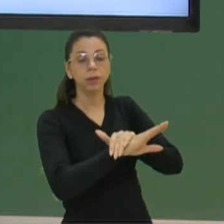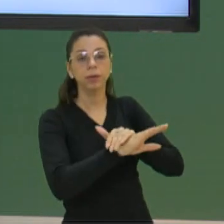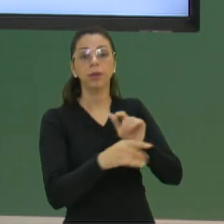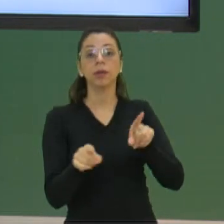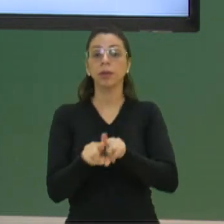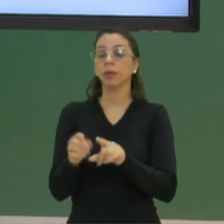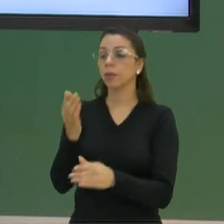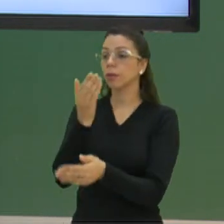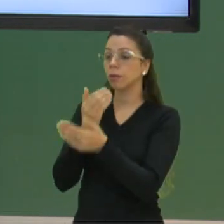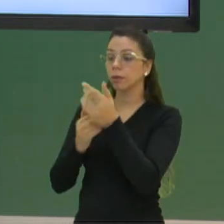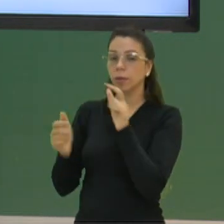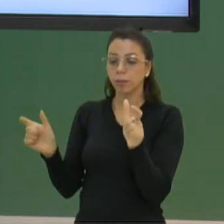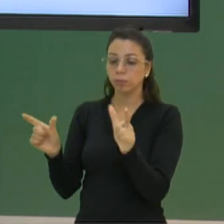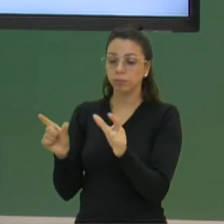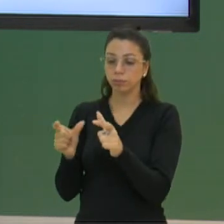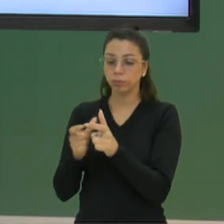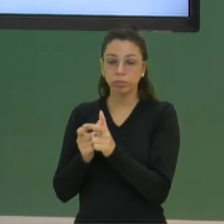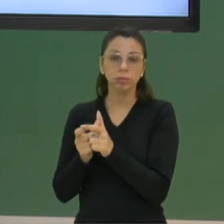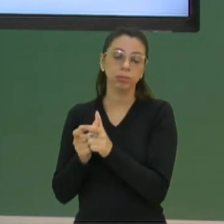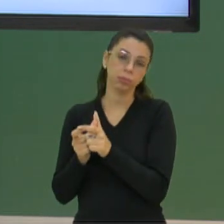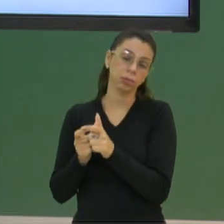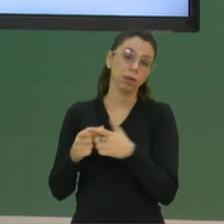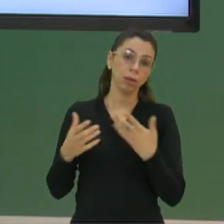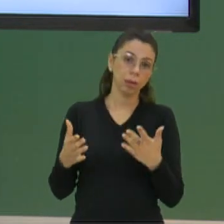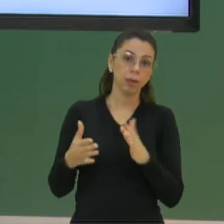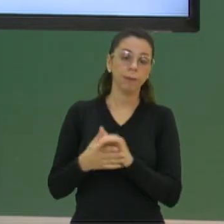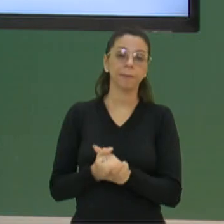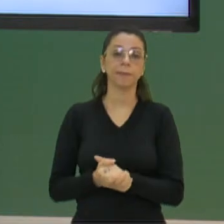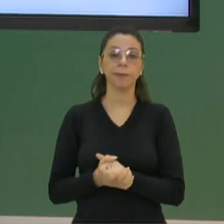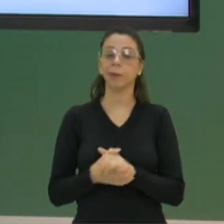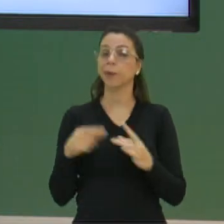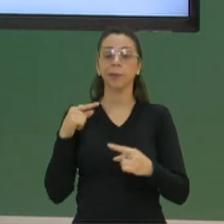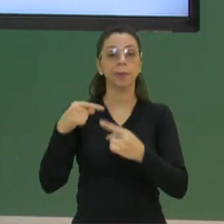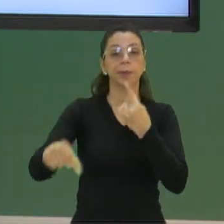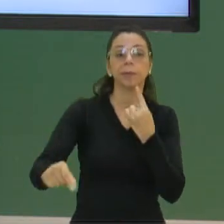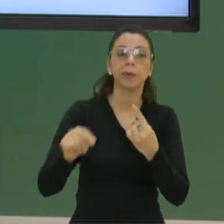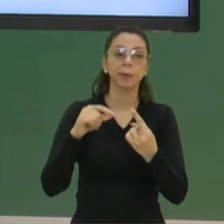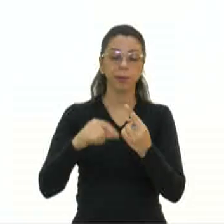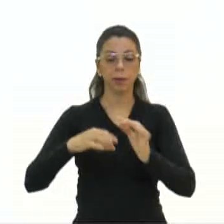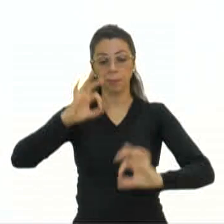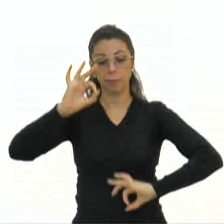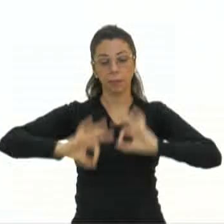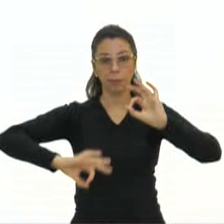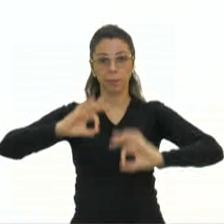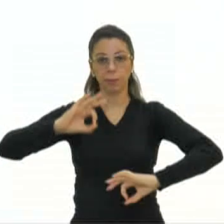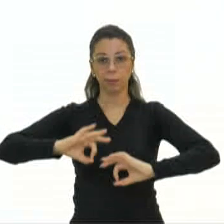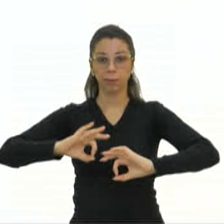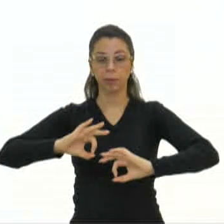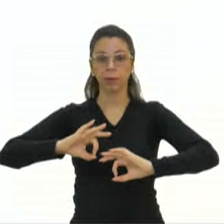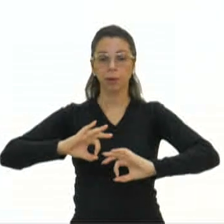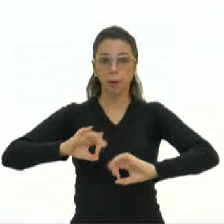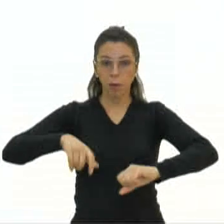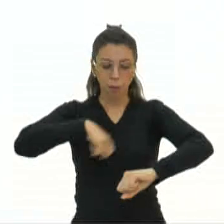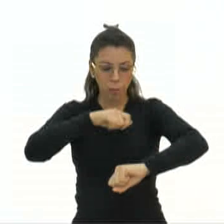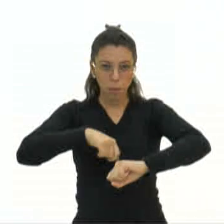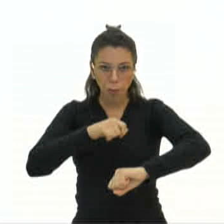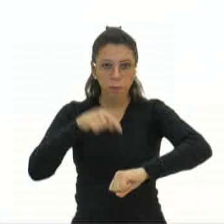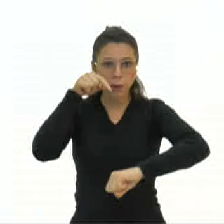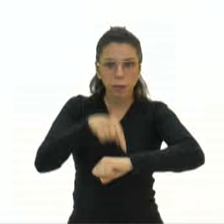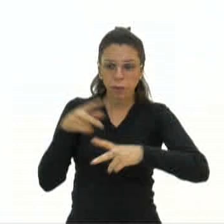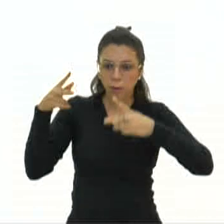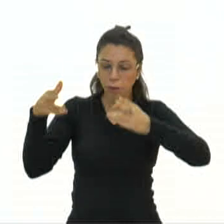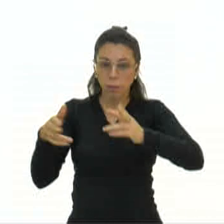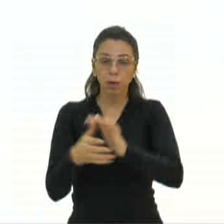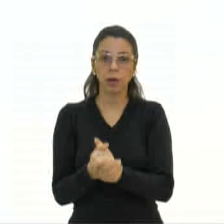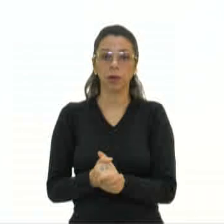comer porções de alimento reduzidas. O que não se encaixa aqui, então, seria preparar todos os alimentos ao mesmo tempo. Se você fizer